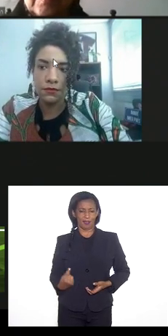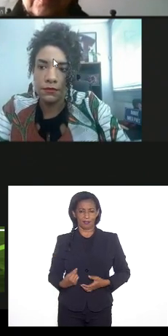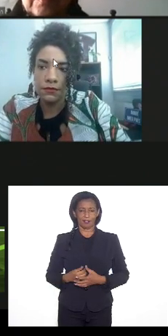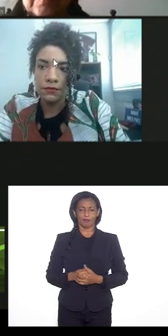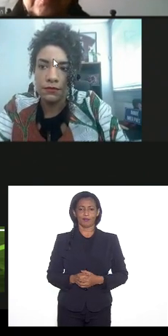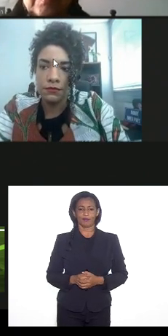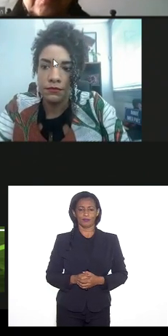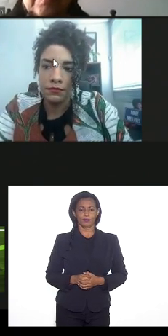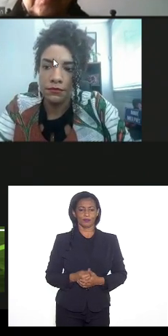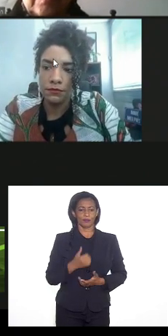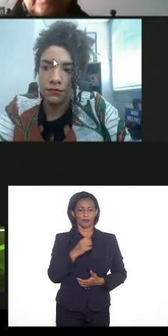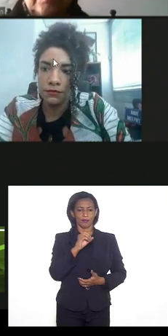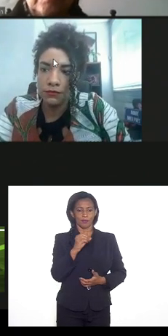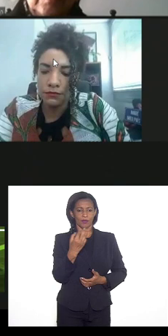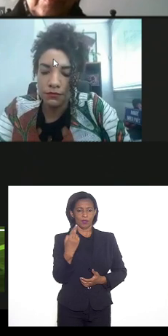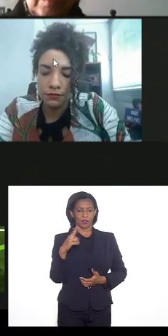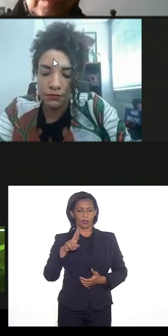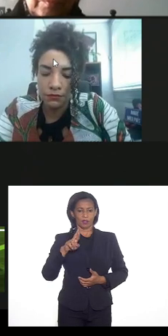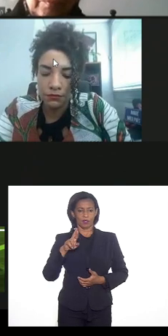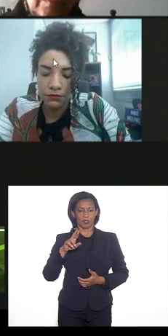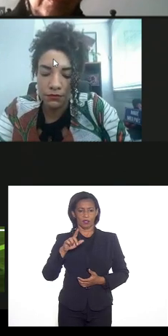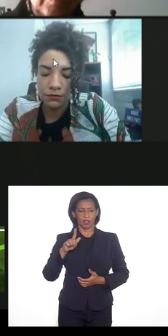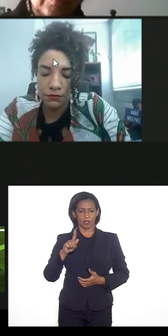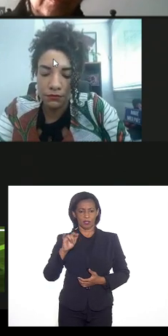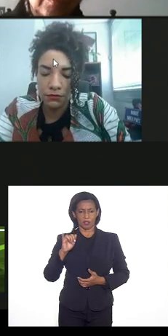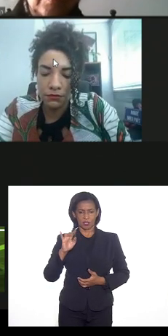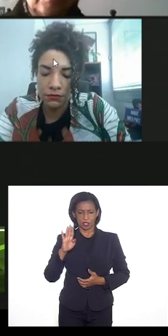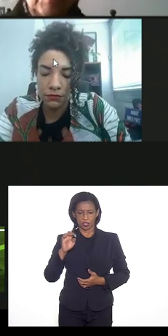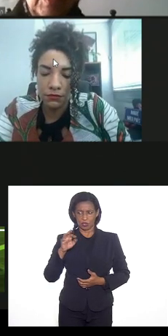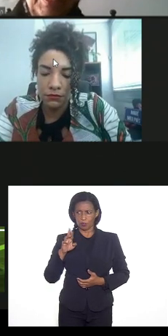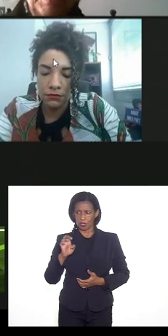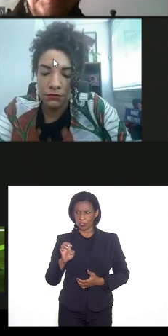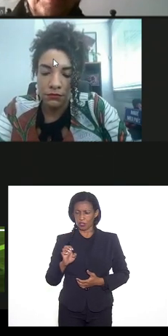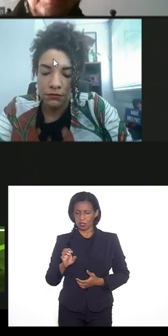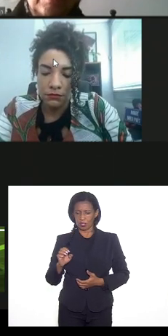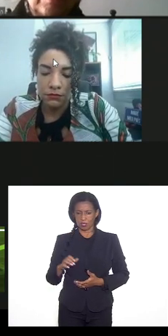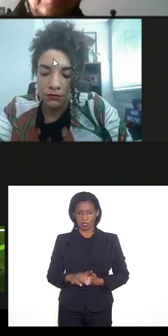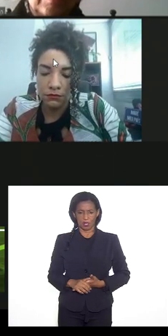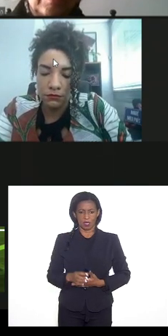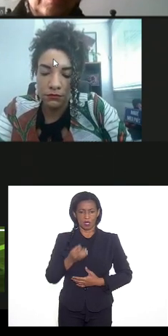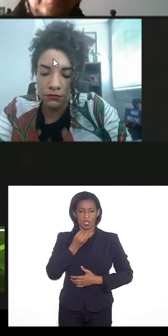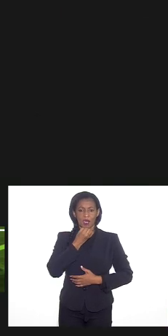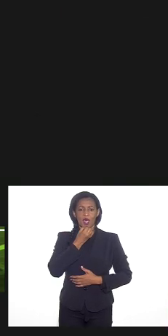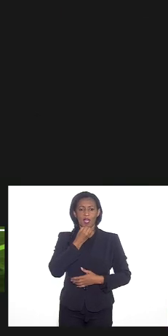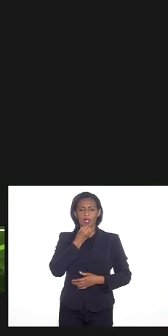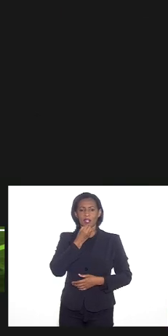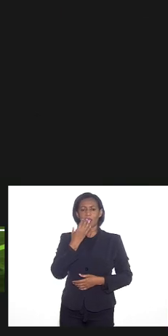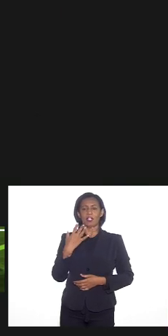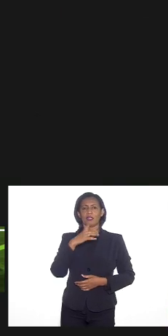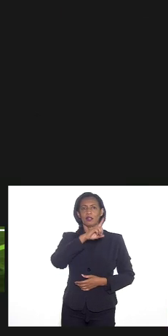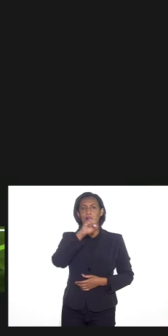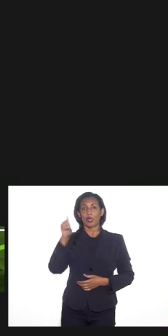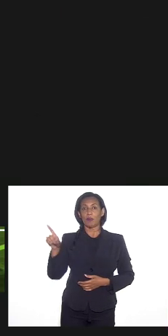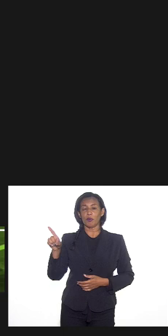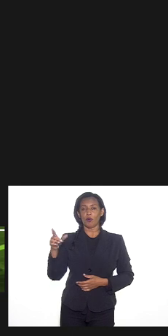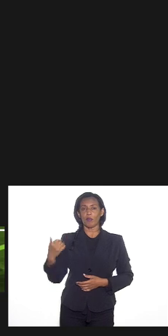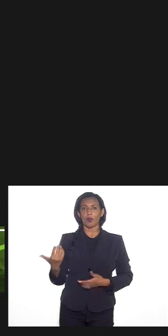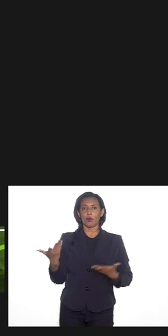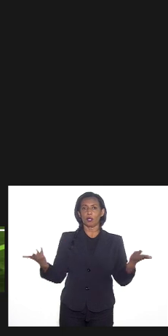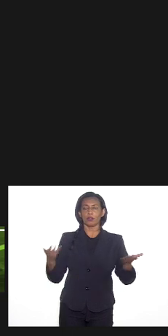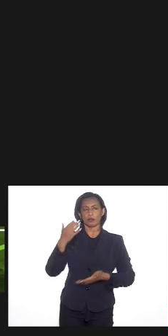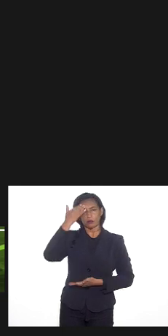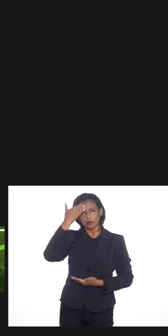Doutor Gilbert por favor. Bom dia a todos bom dia agradeço a oportunidade